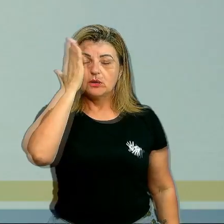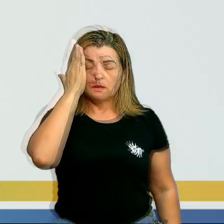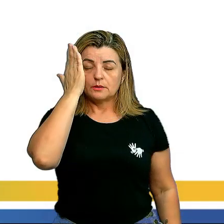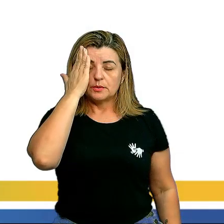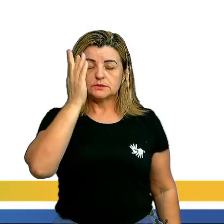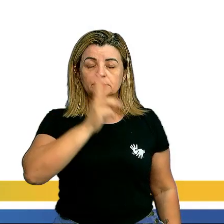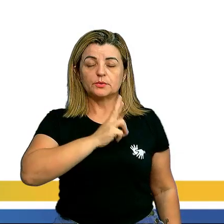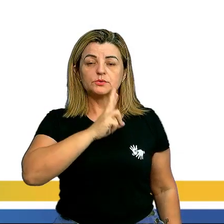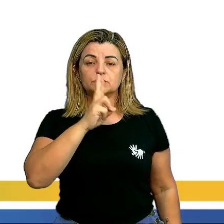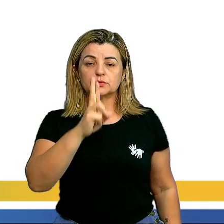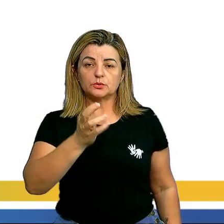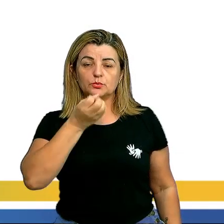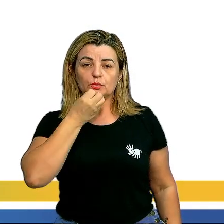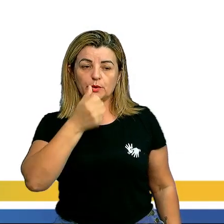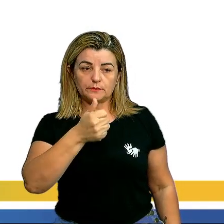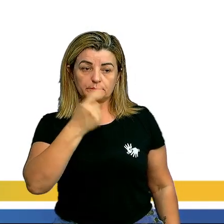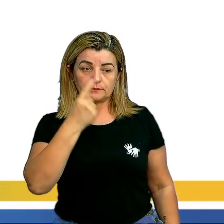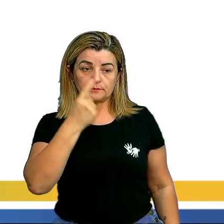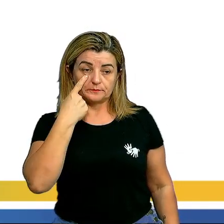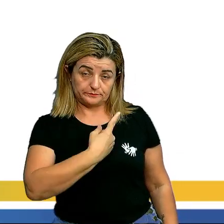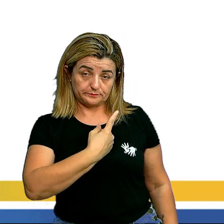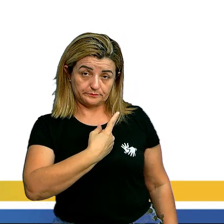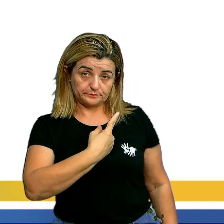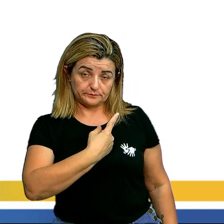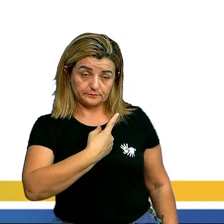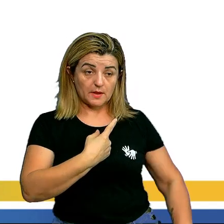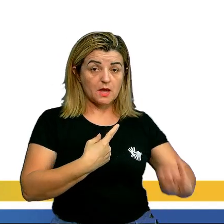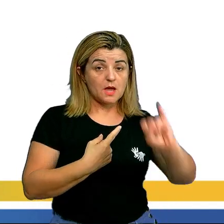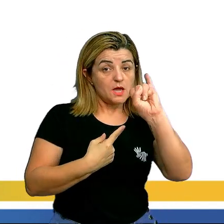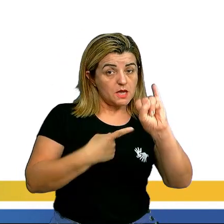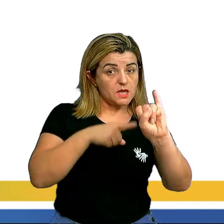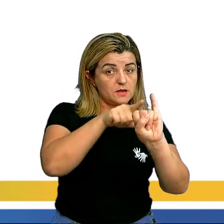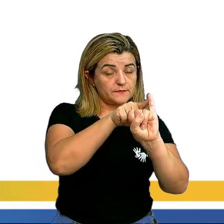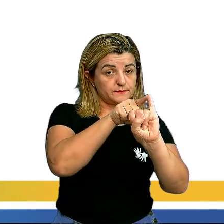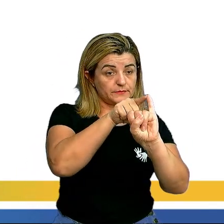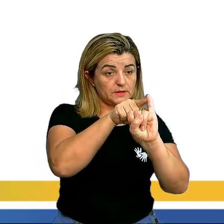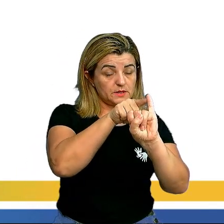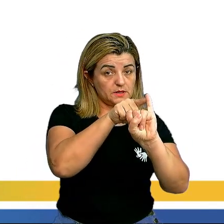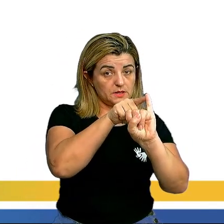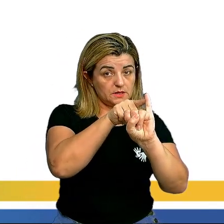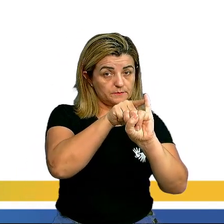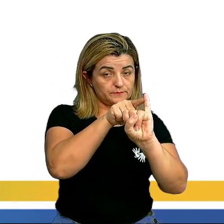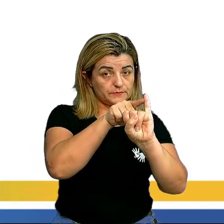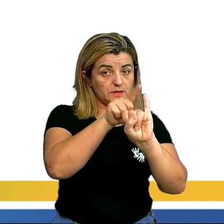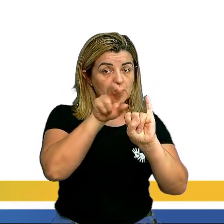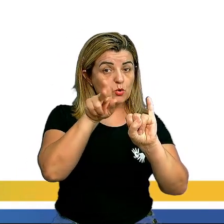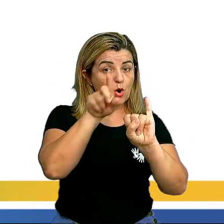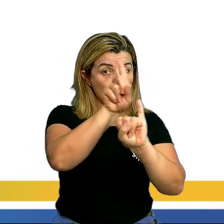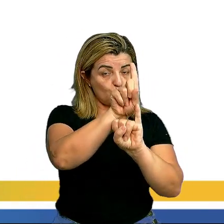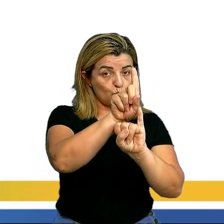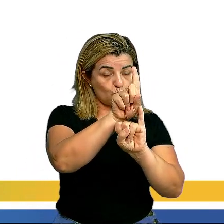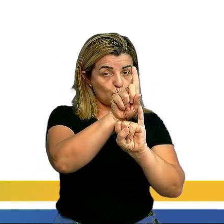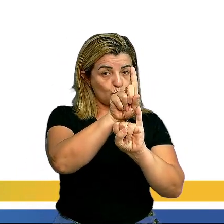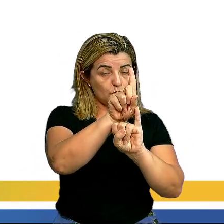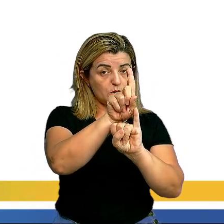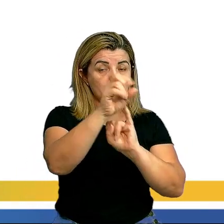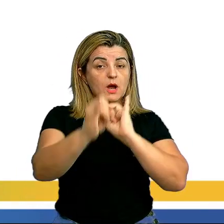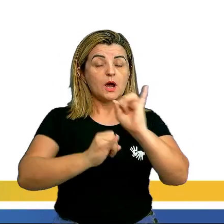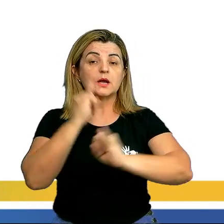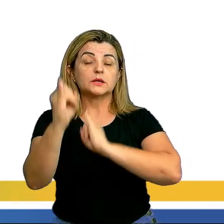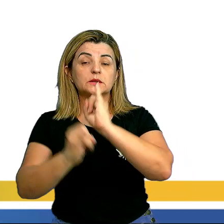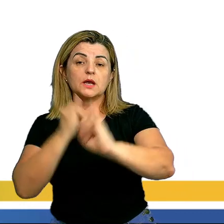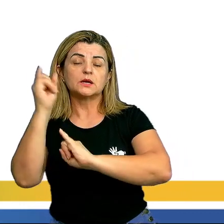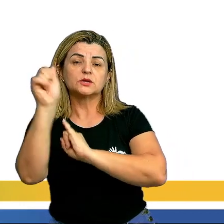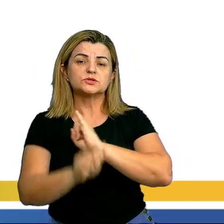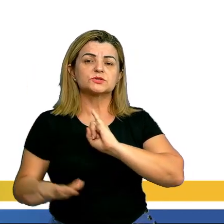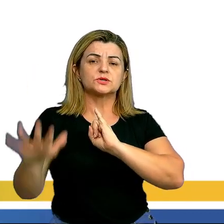resultado. Tudo bem? Então, olha só. Primeiro momento lá, ele vai dizer. No 1. De modo geral, a internet pelo